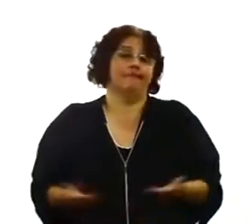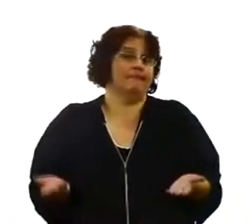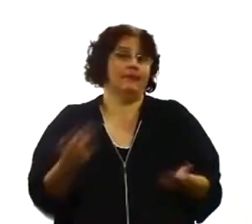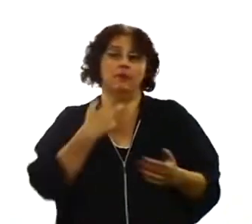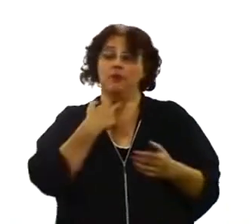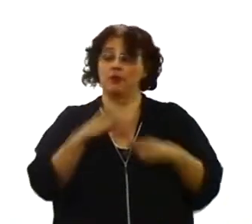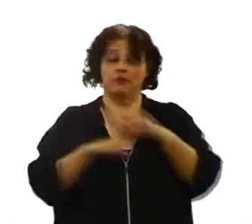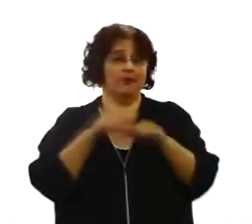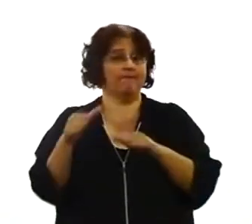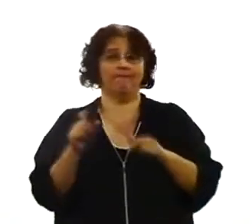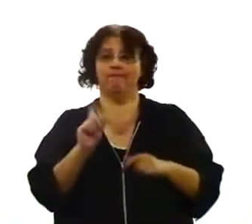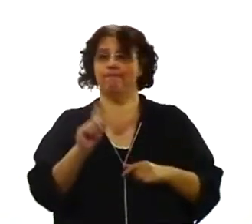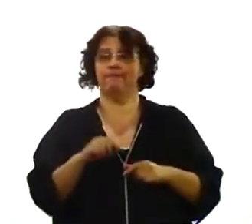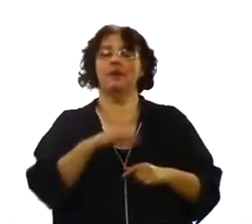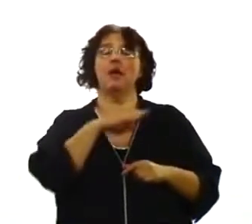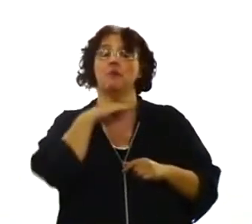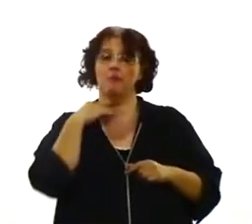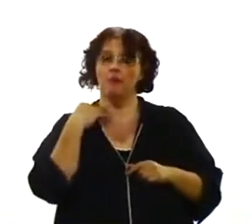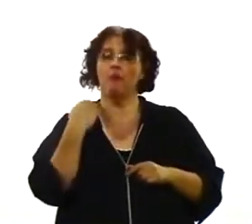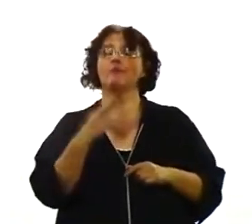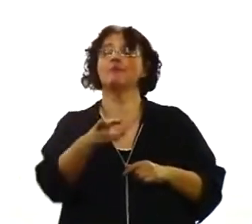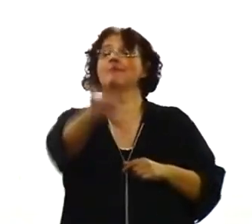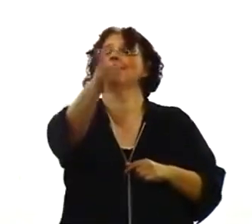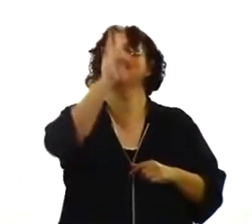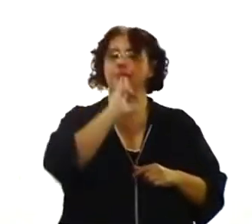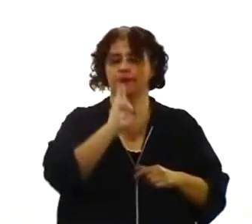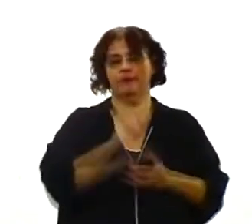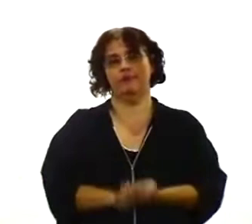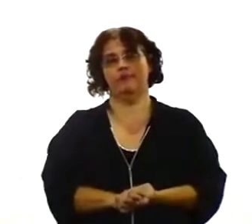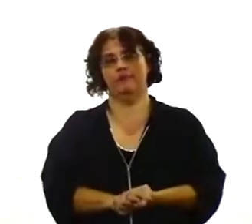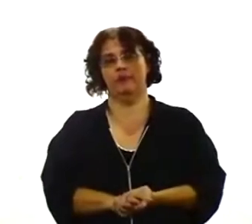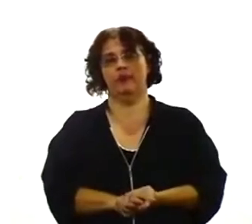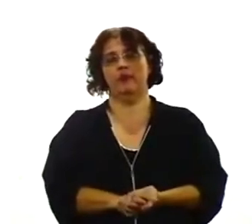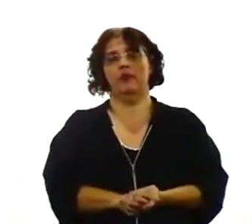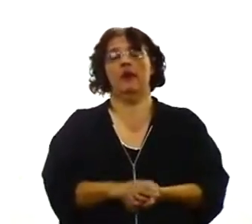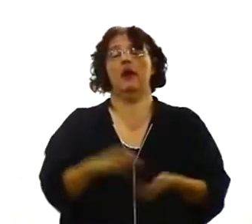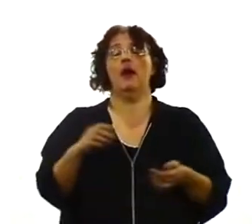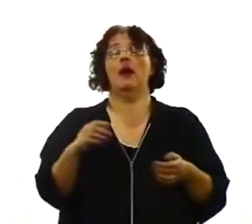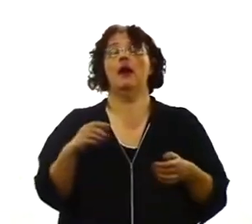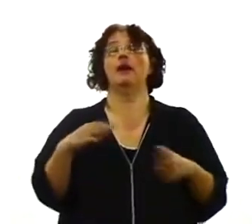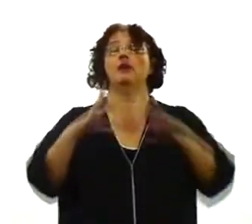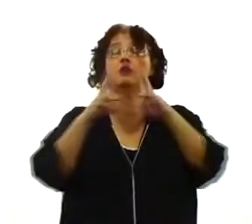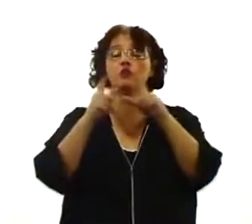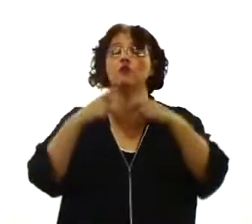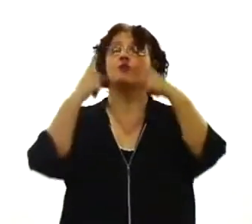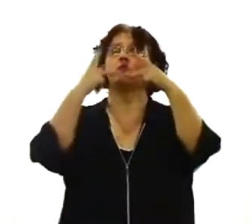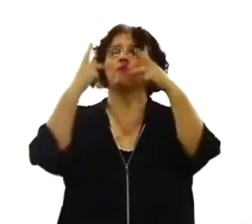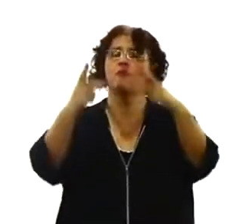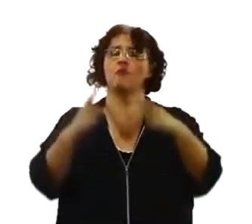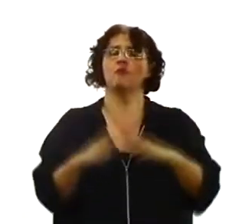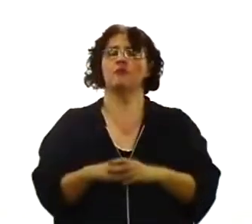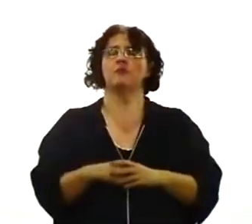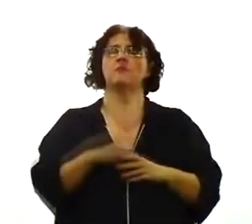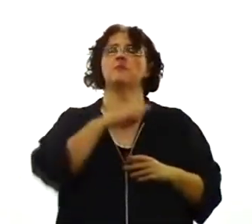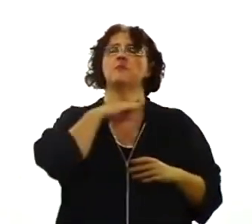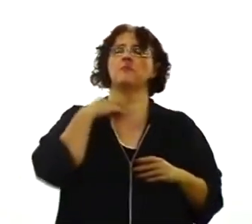consequência. A morte é uma consequência. E todos nós vivemos a vida que temos e acabamos